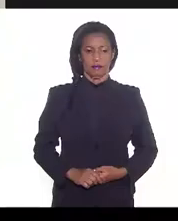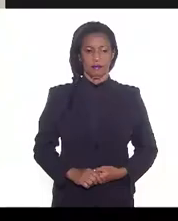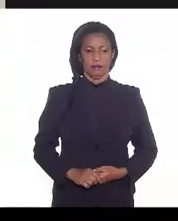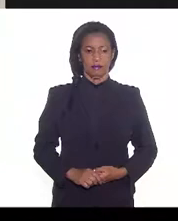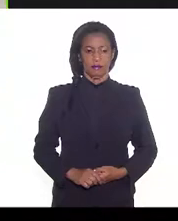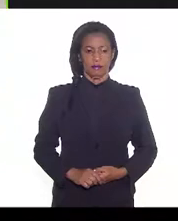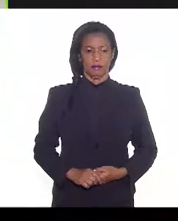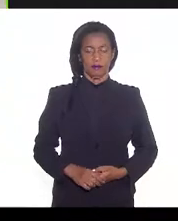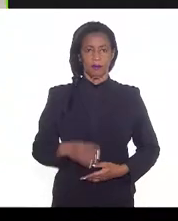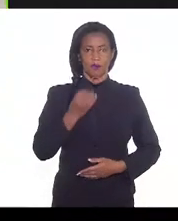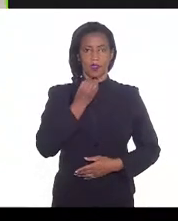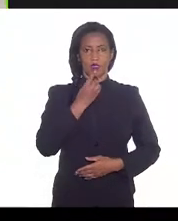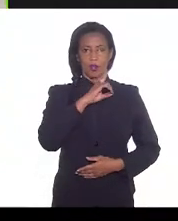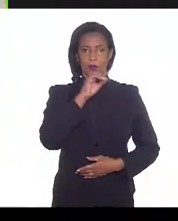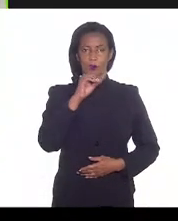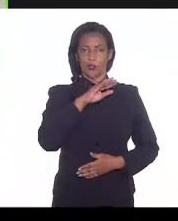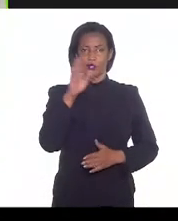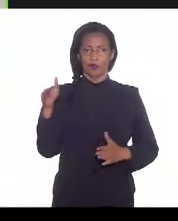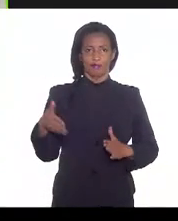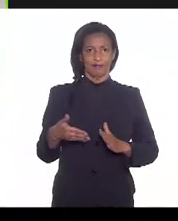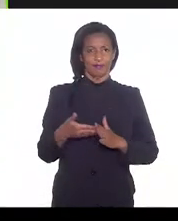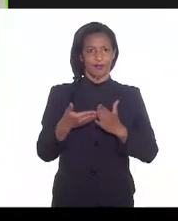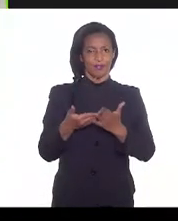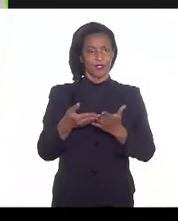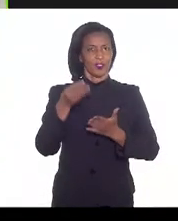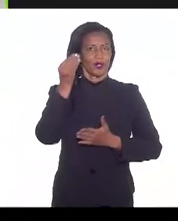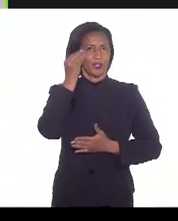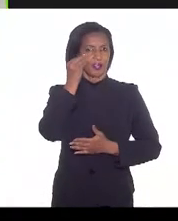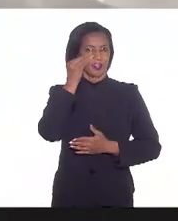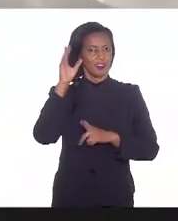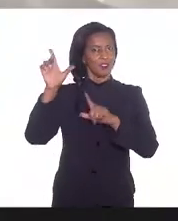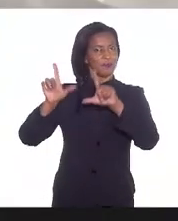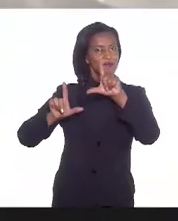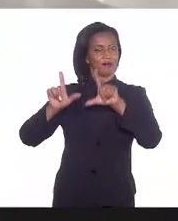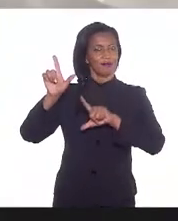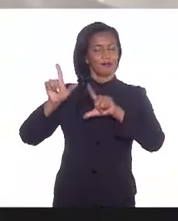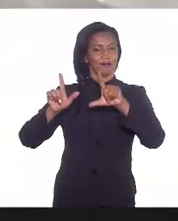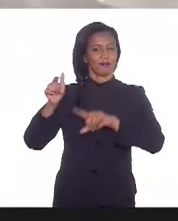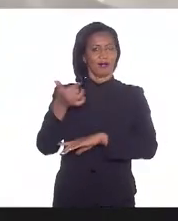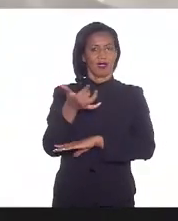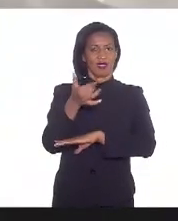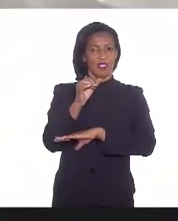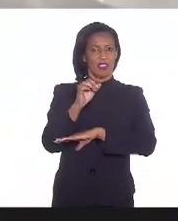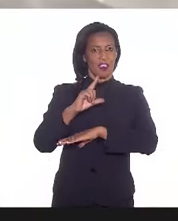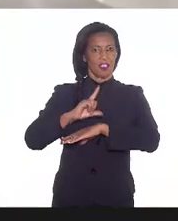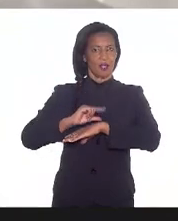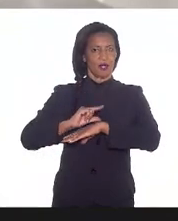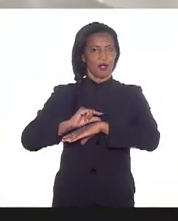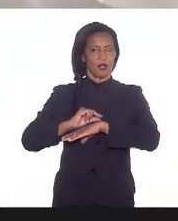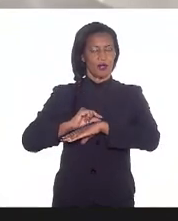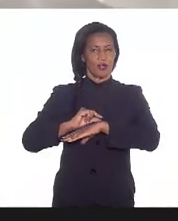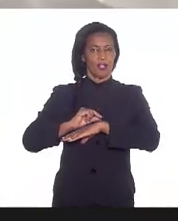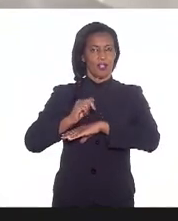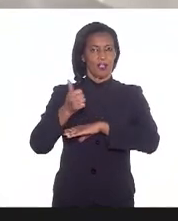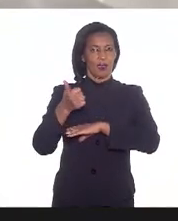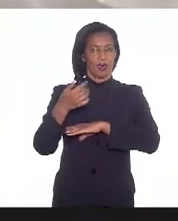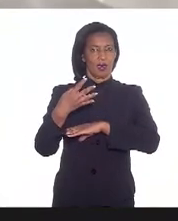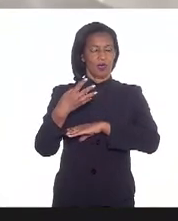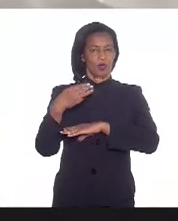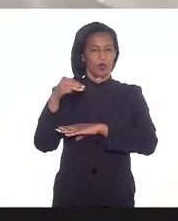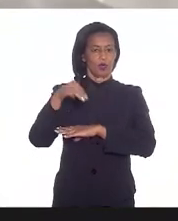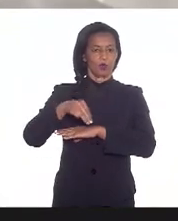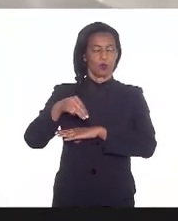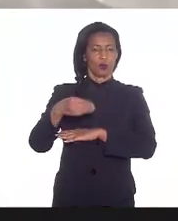Bom dia a todas e todos que nos acompanham pela TV Alerj, às 10 horas e 14 minutos do